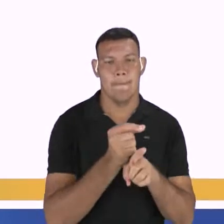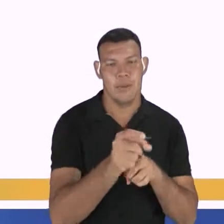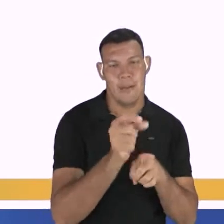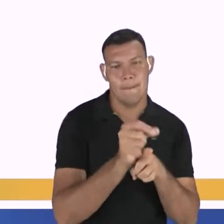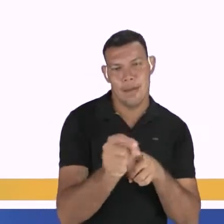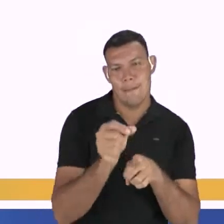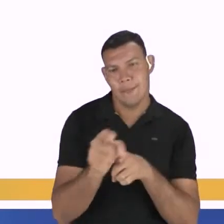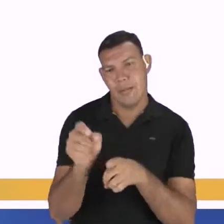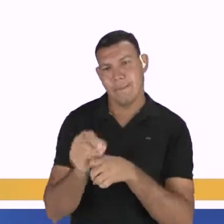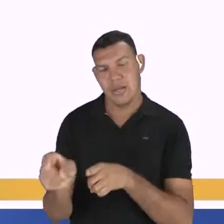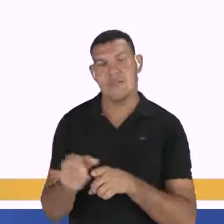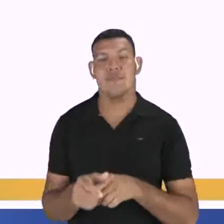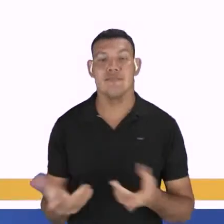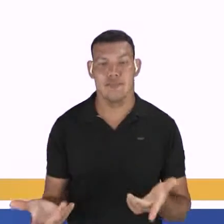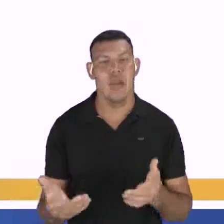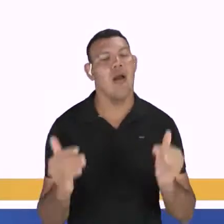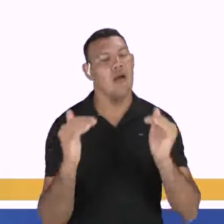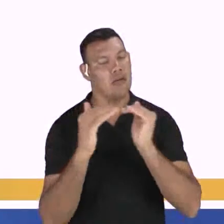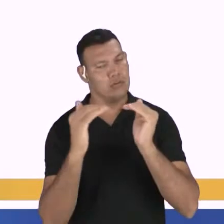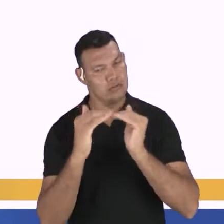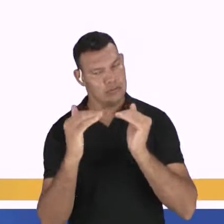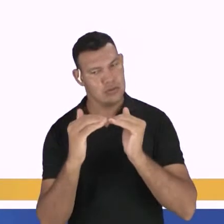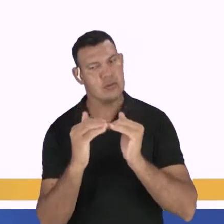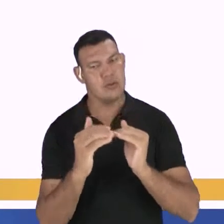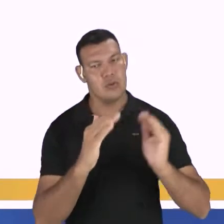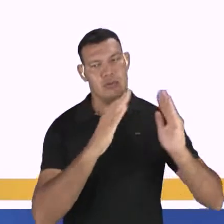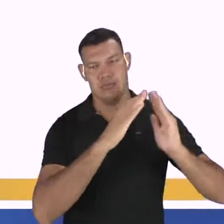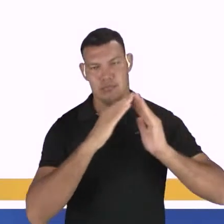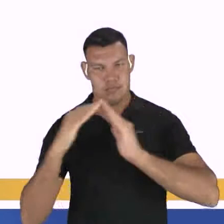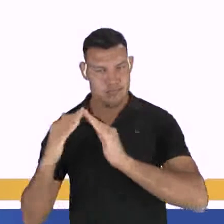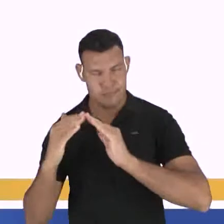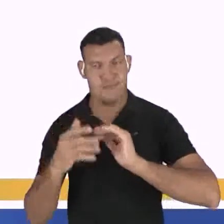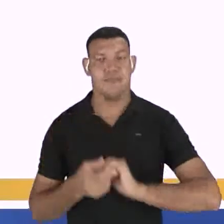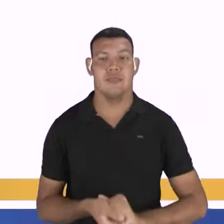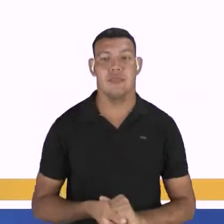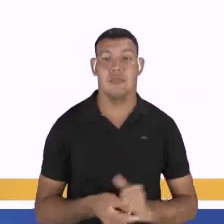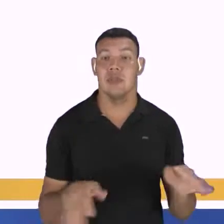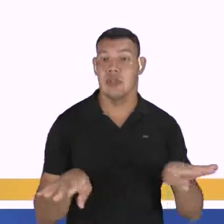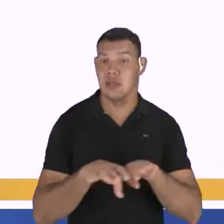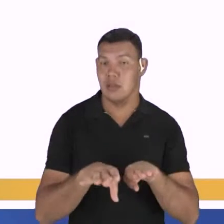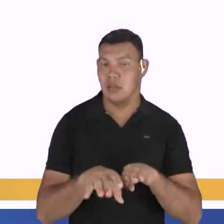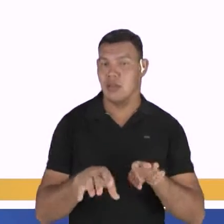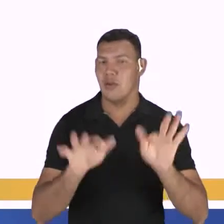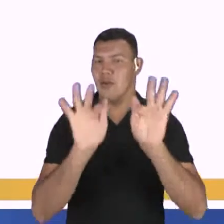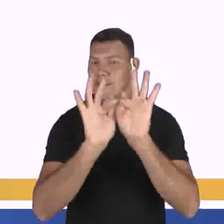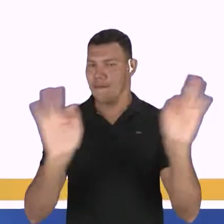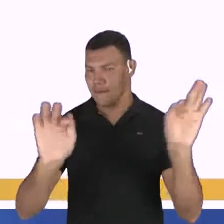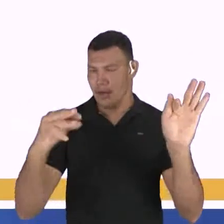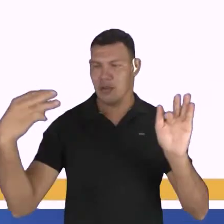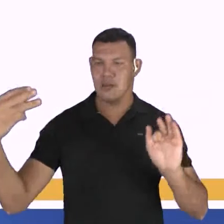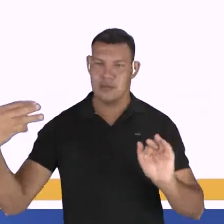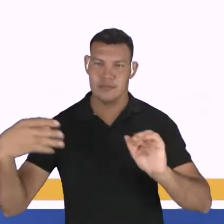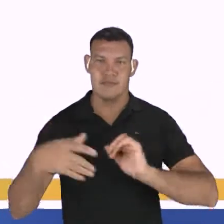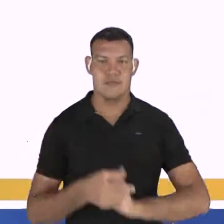alugadas. Então, deve concordar com o sujeito casas. É o que acontece também na terceira frase.